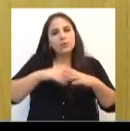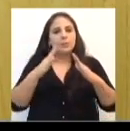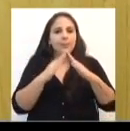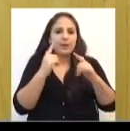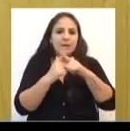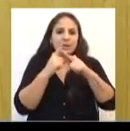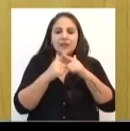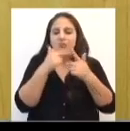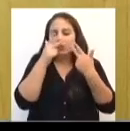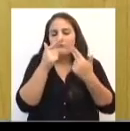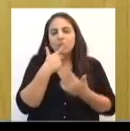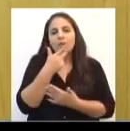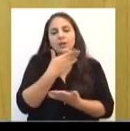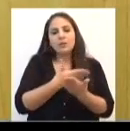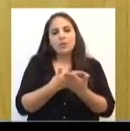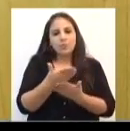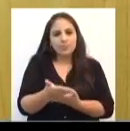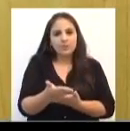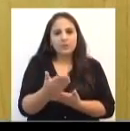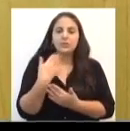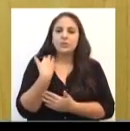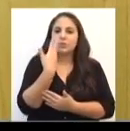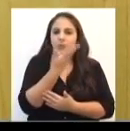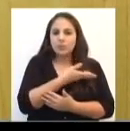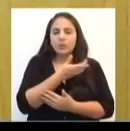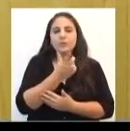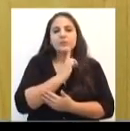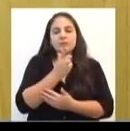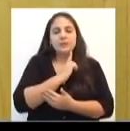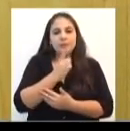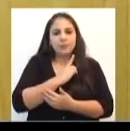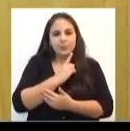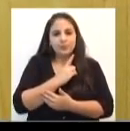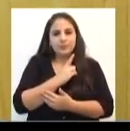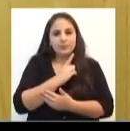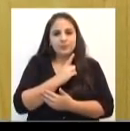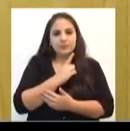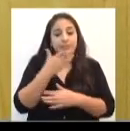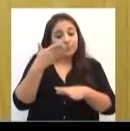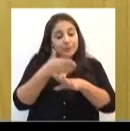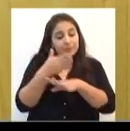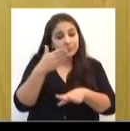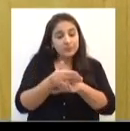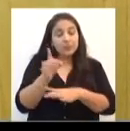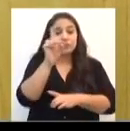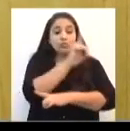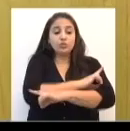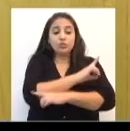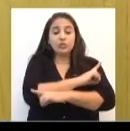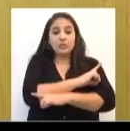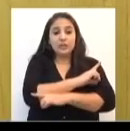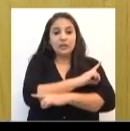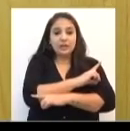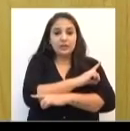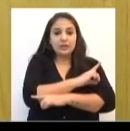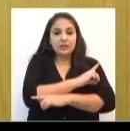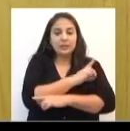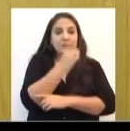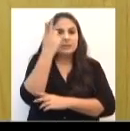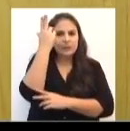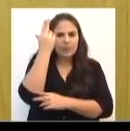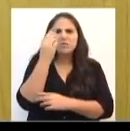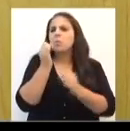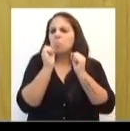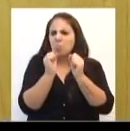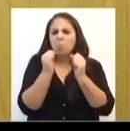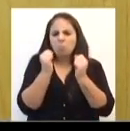dizia no início, que nós temos que ter presente que dia de Páscoa, podemos fazer festa